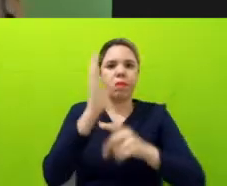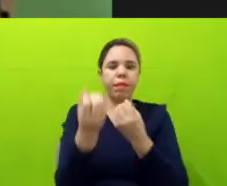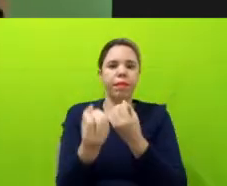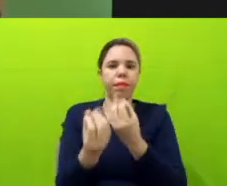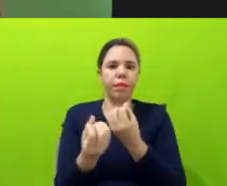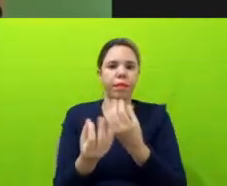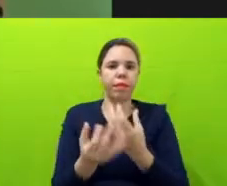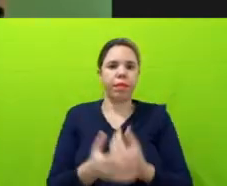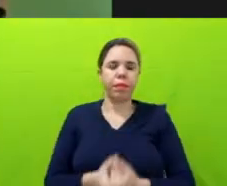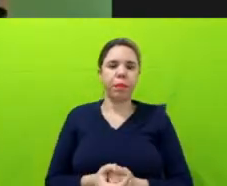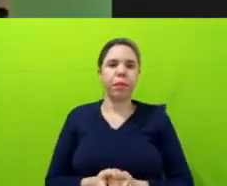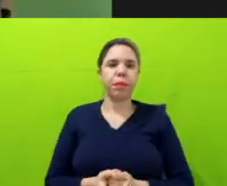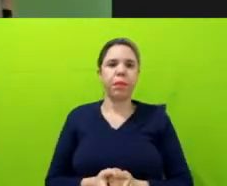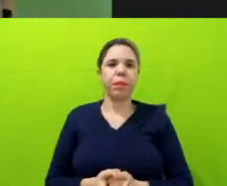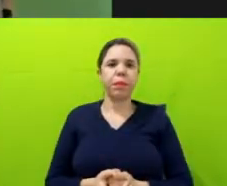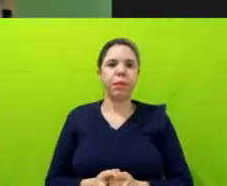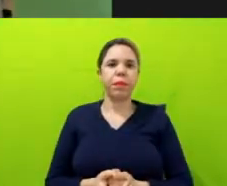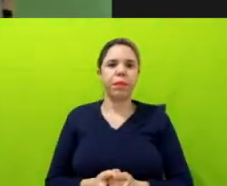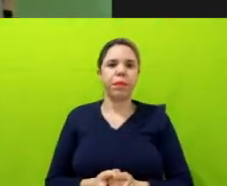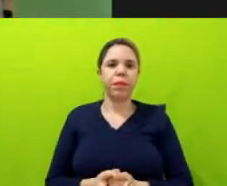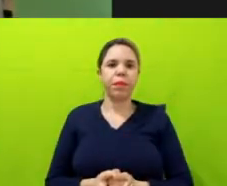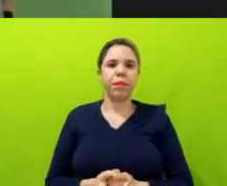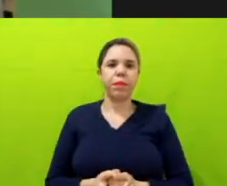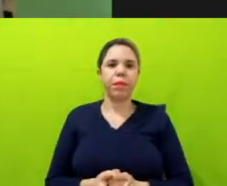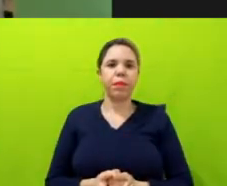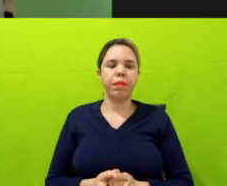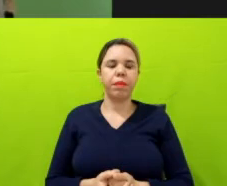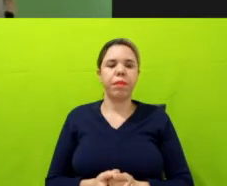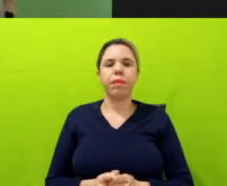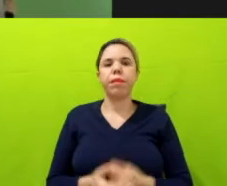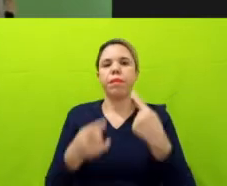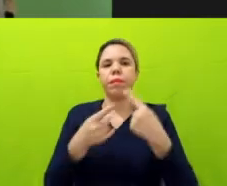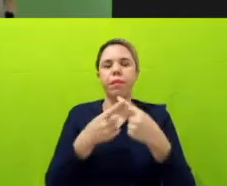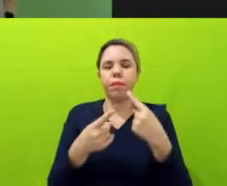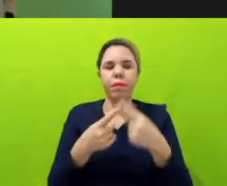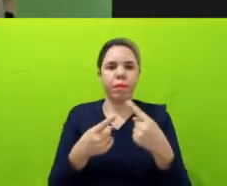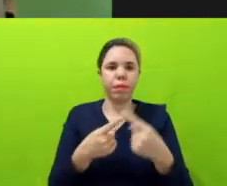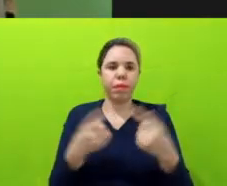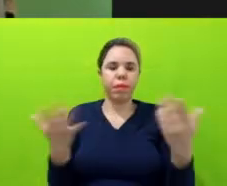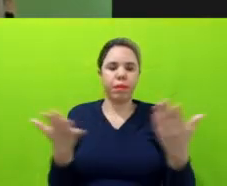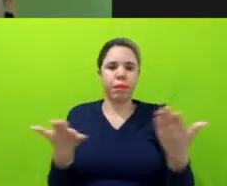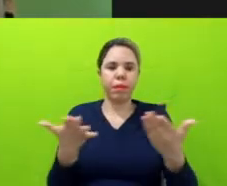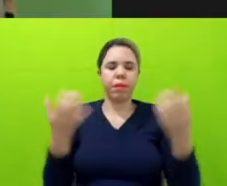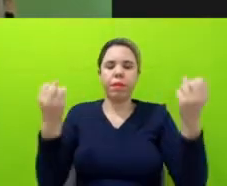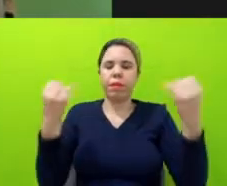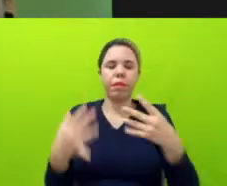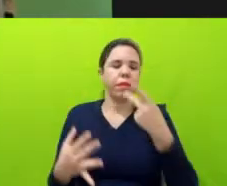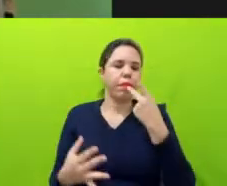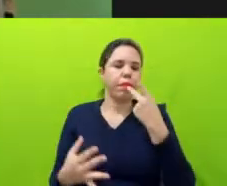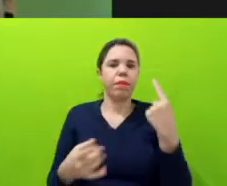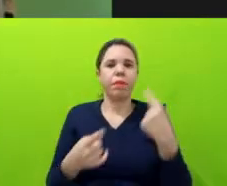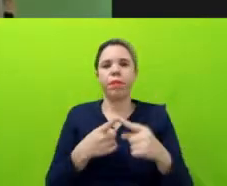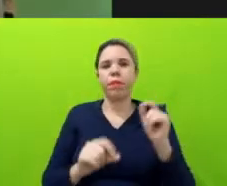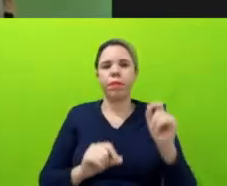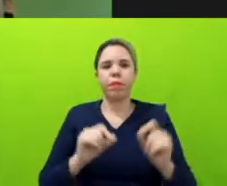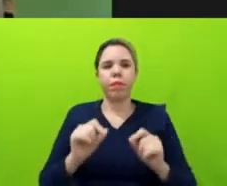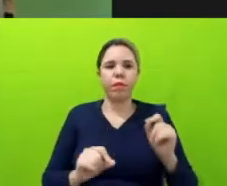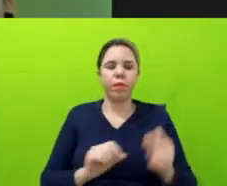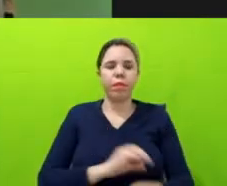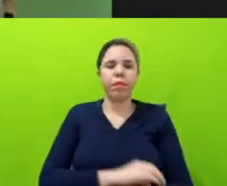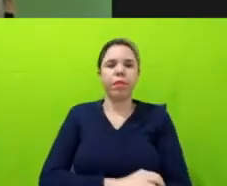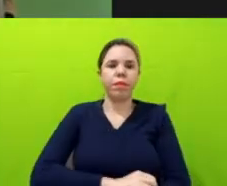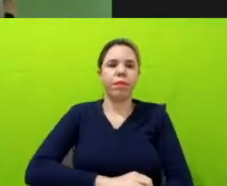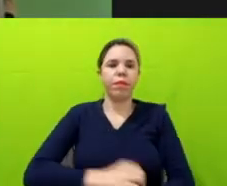E aí, só para a gente também dar uma citada, por que então estamos hoje falando, né, de informações